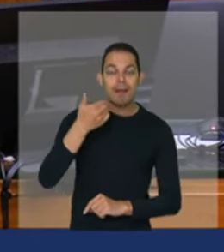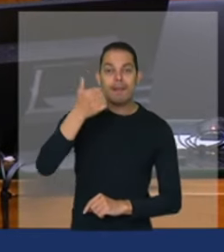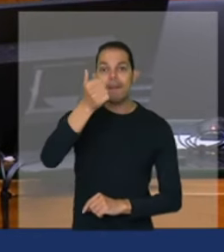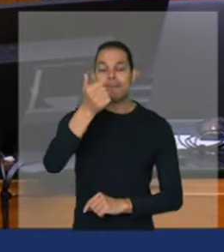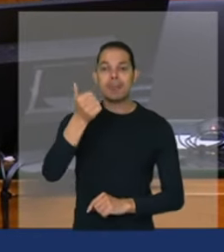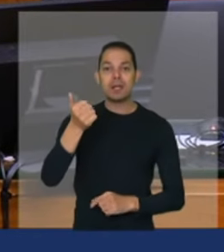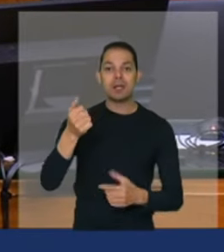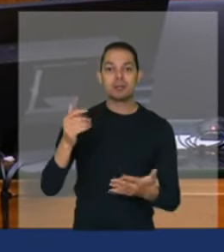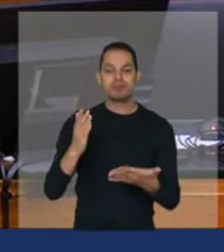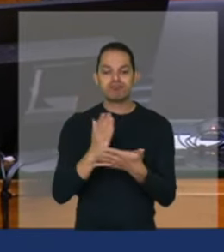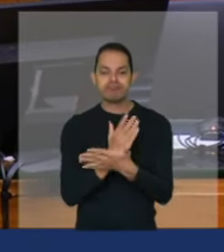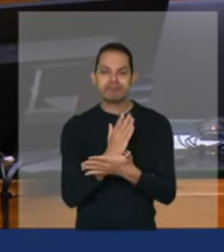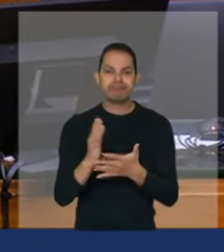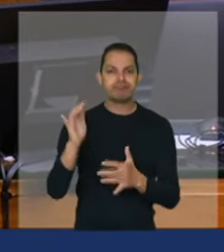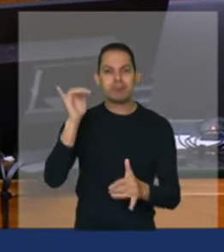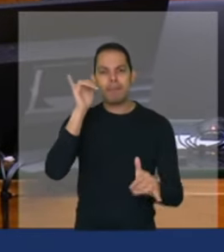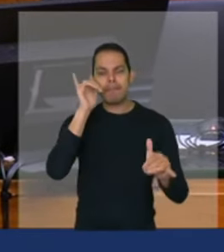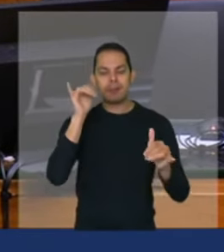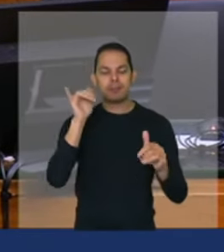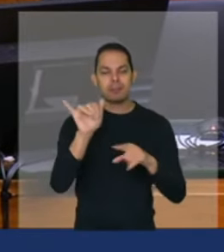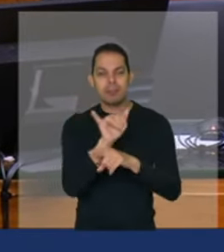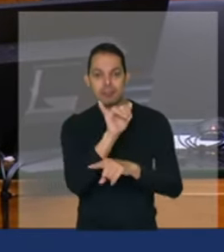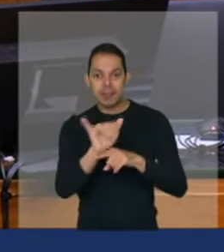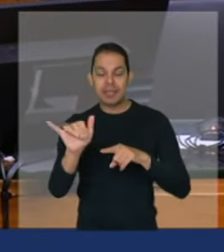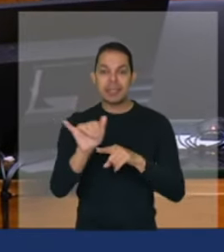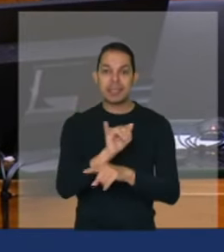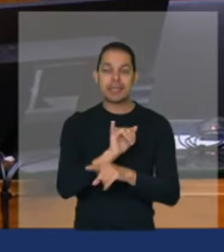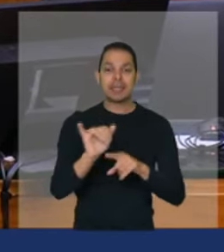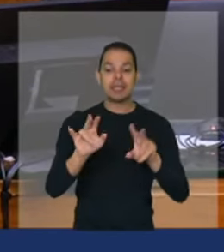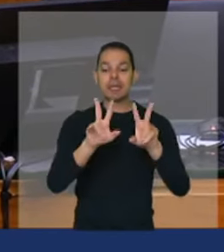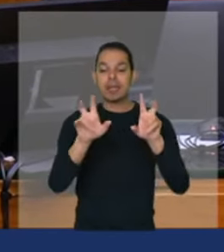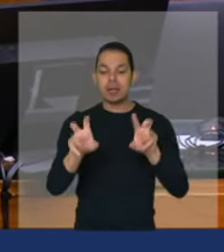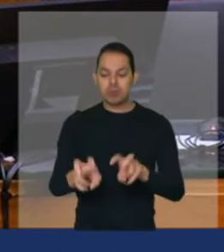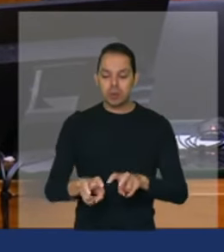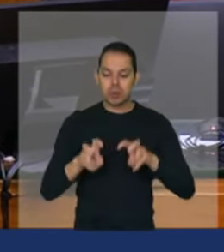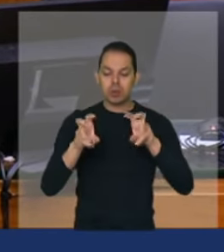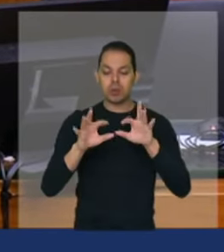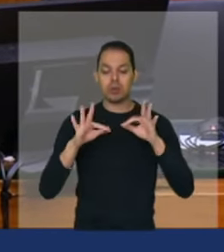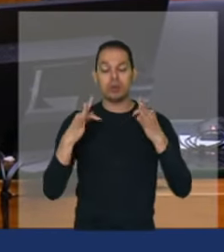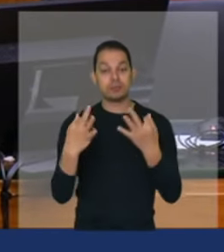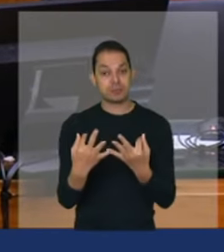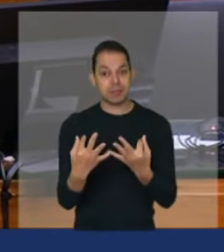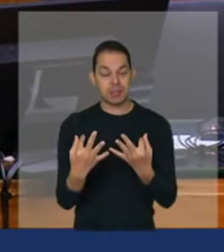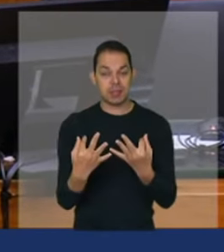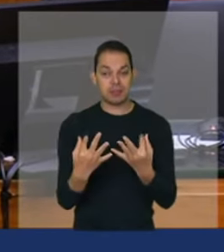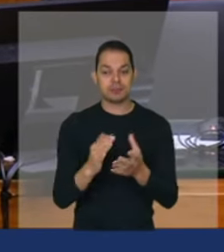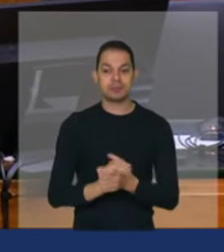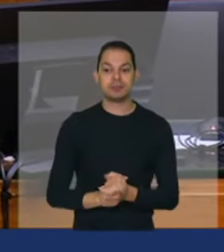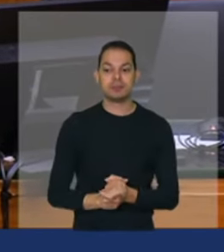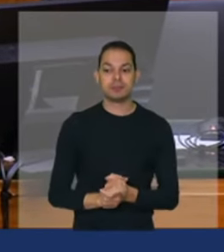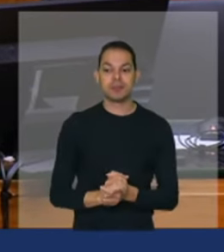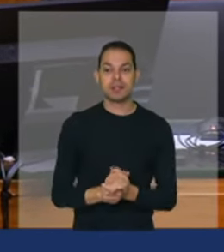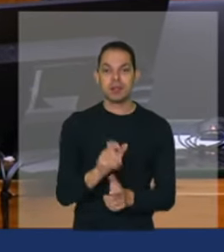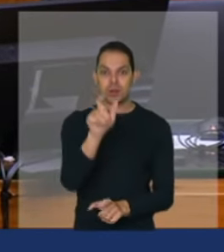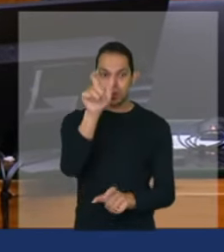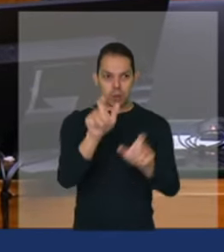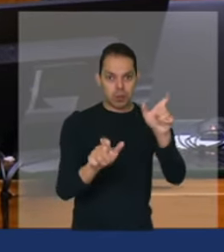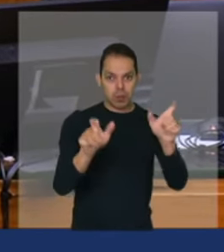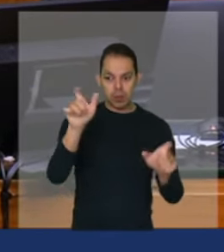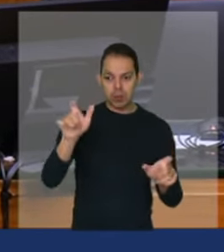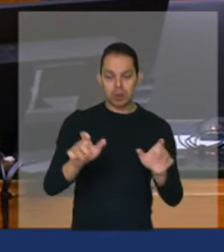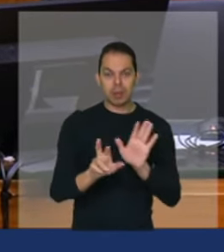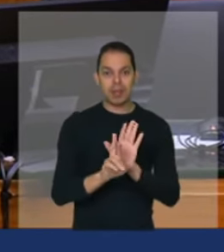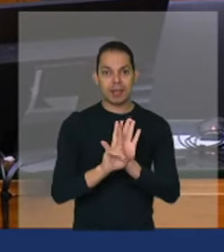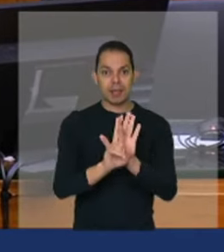conhecimento sobre esse tema. Caberá, então, aos legítimos representantes do povo brasileiro,